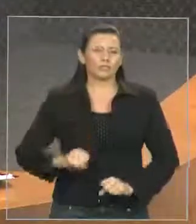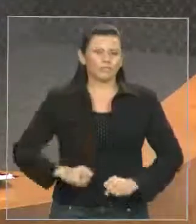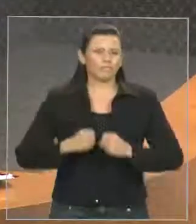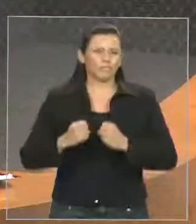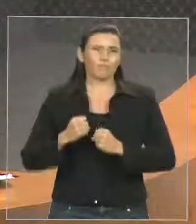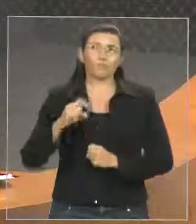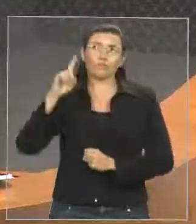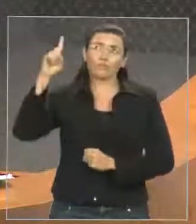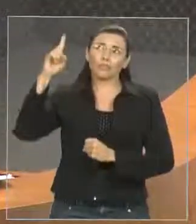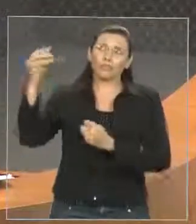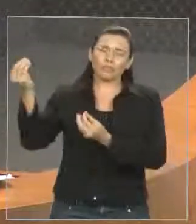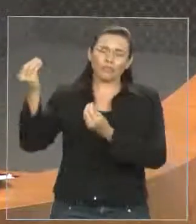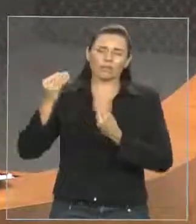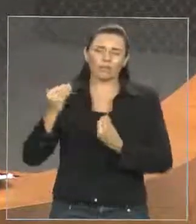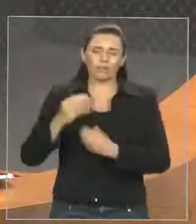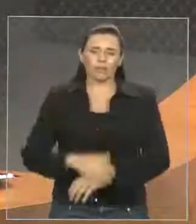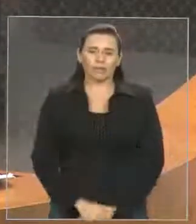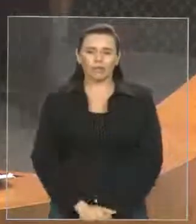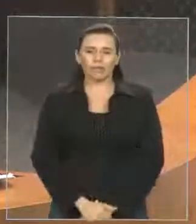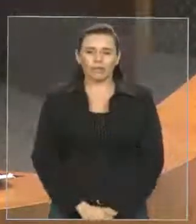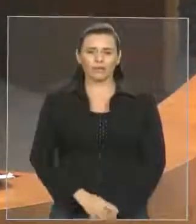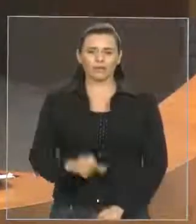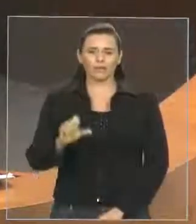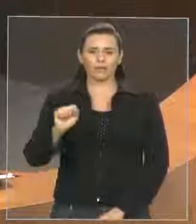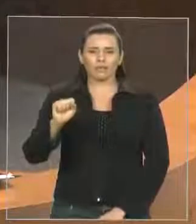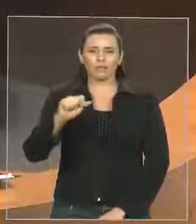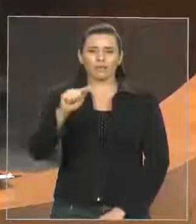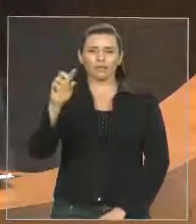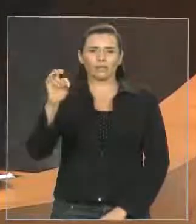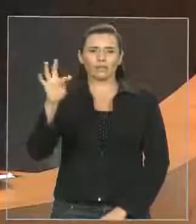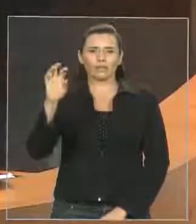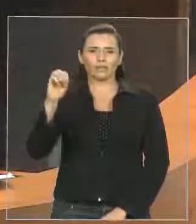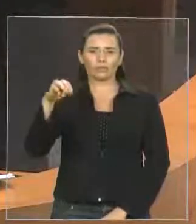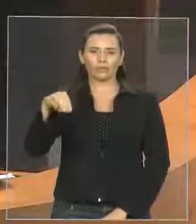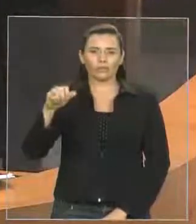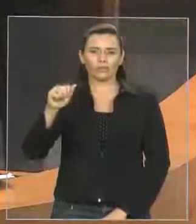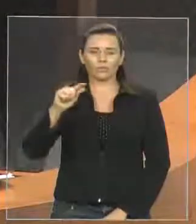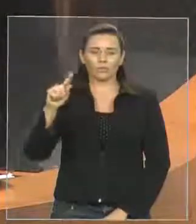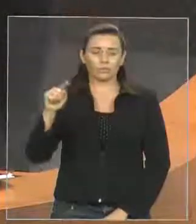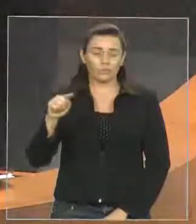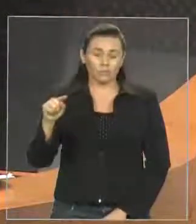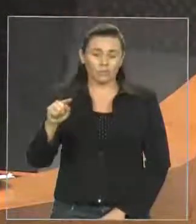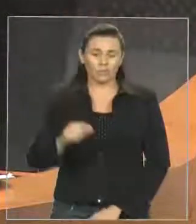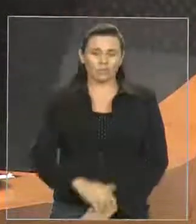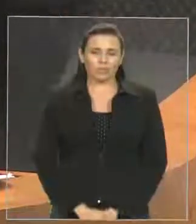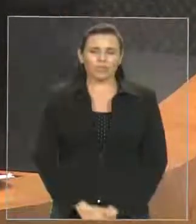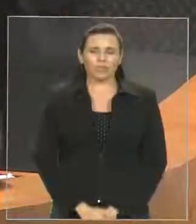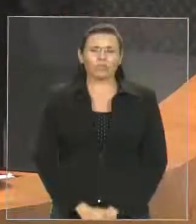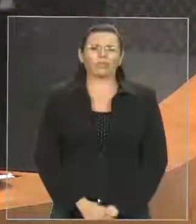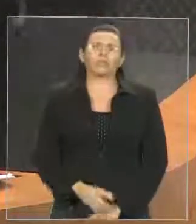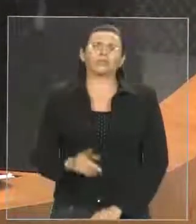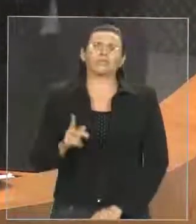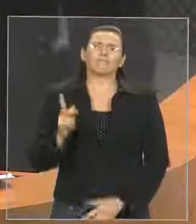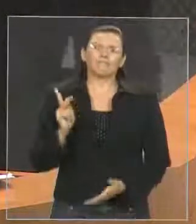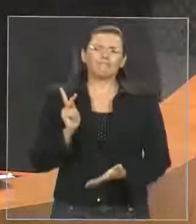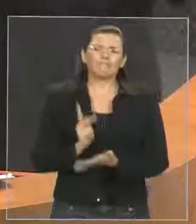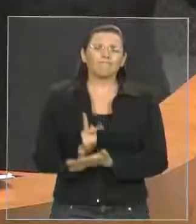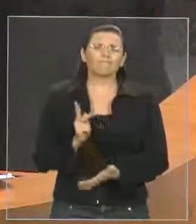um pouco mais na frente, nos deixou um legado extremamente importante que eu guardo ainda nos meus acervos.